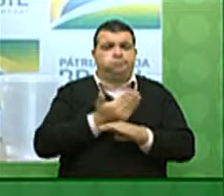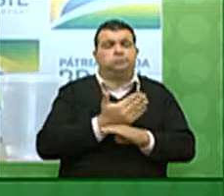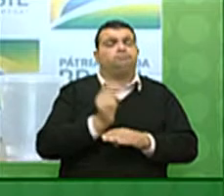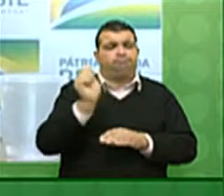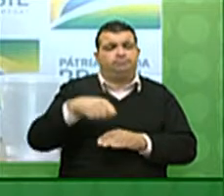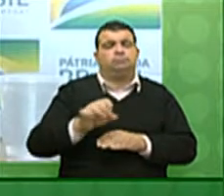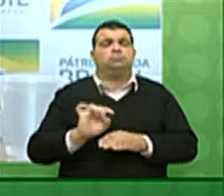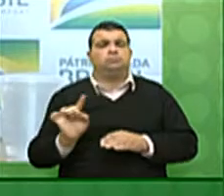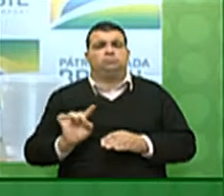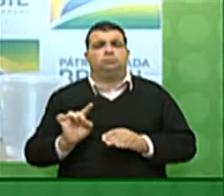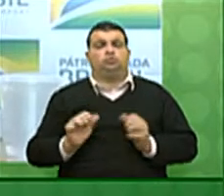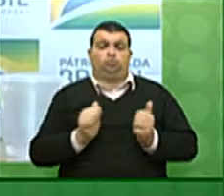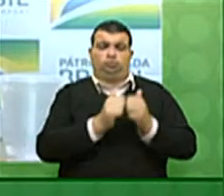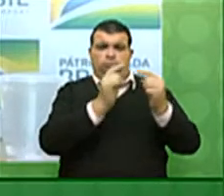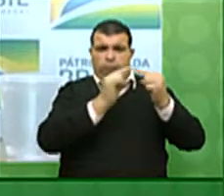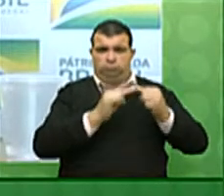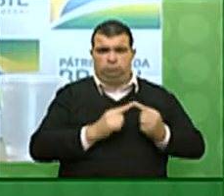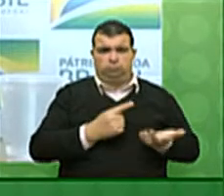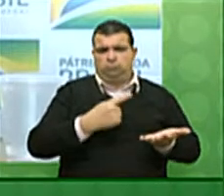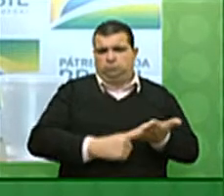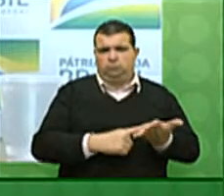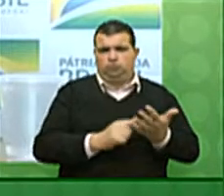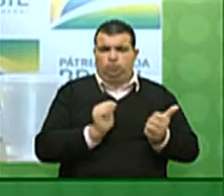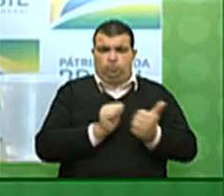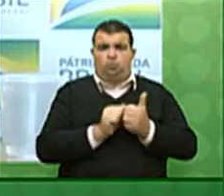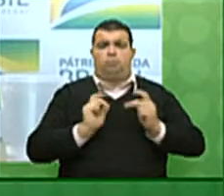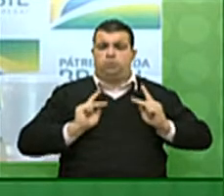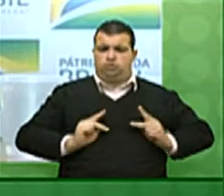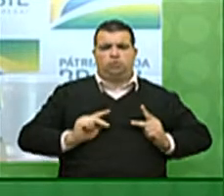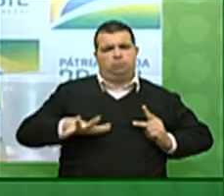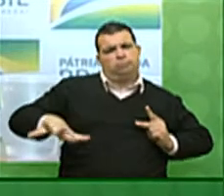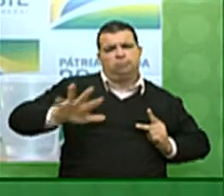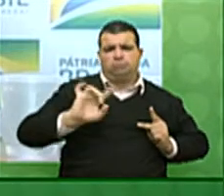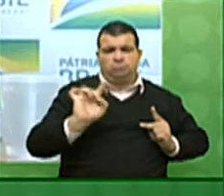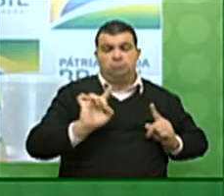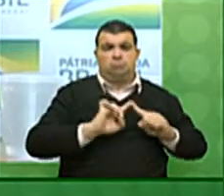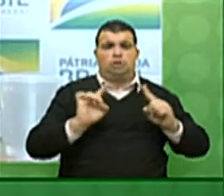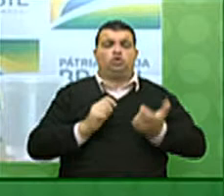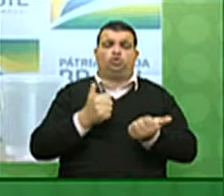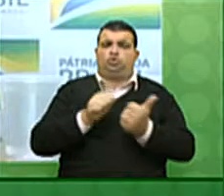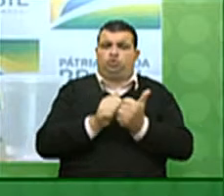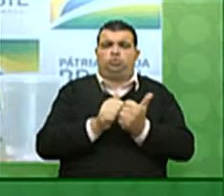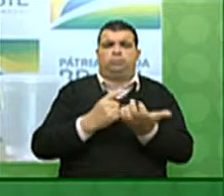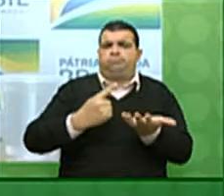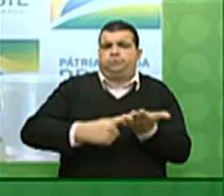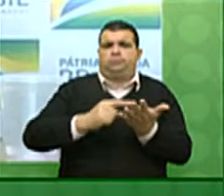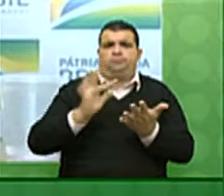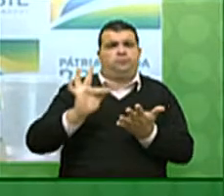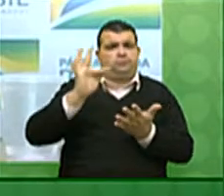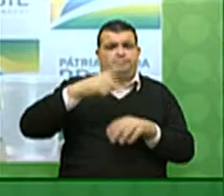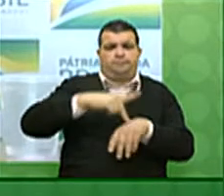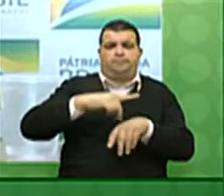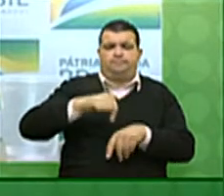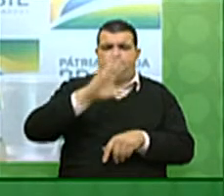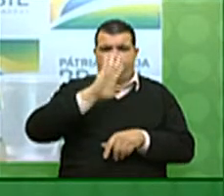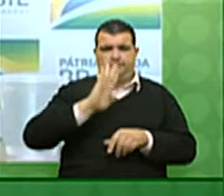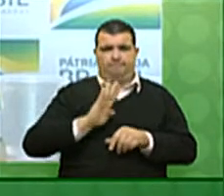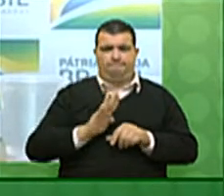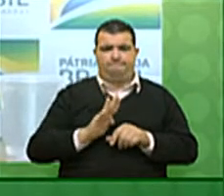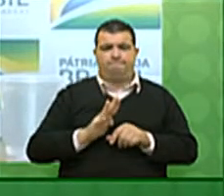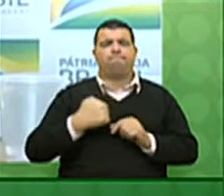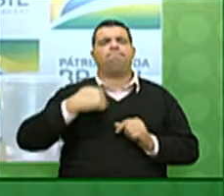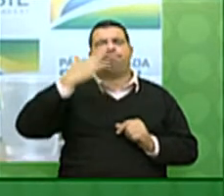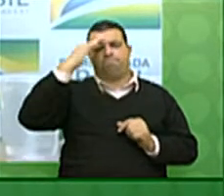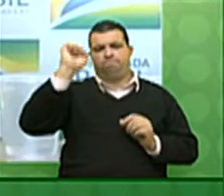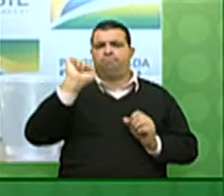acordo com os nossos compromissos, não só junto ao eleitorado, mas é um compromisso com o futuro do país. E eu sei